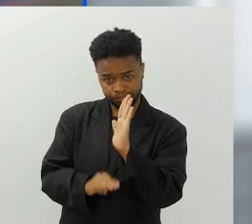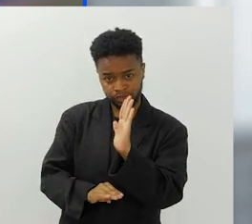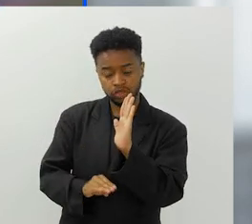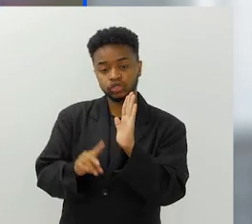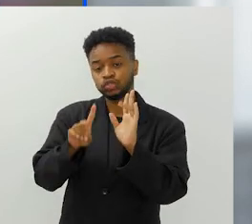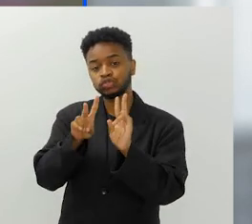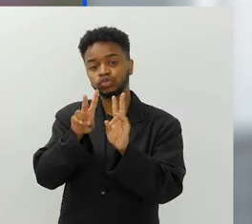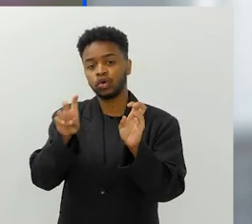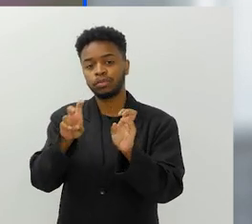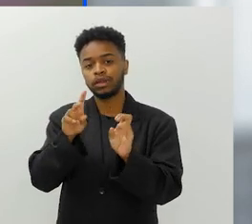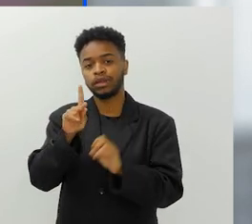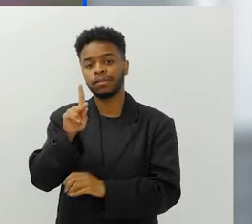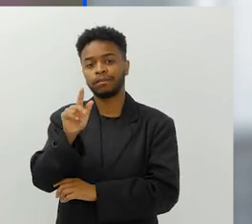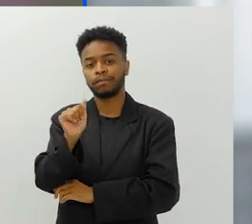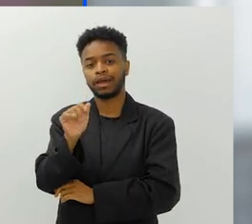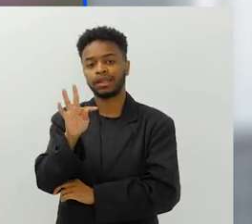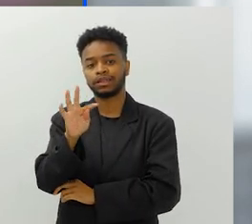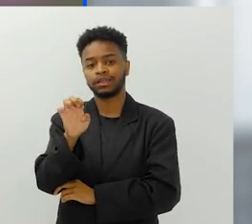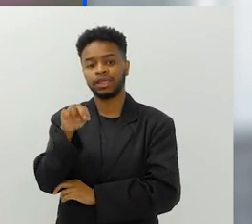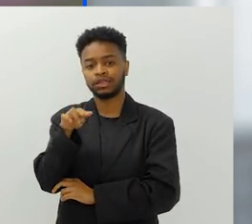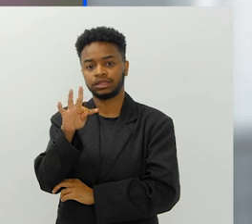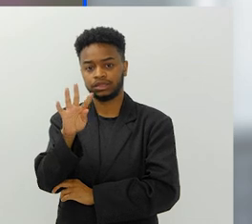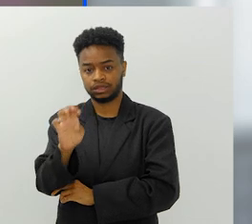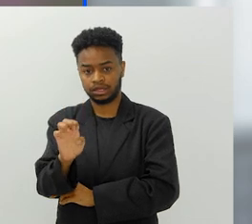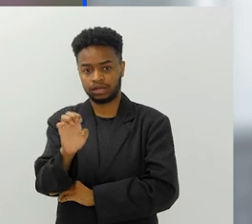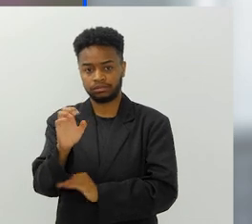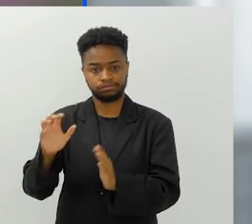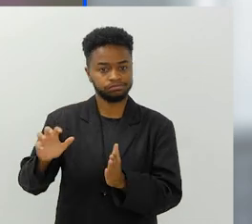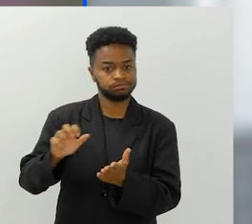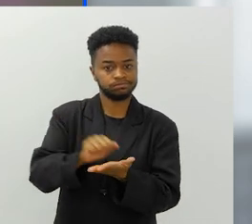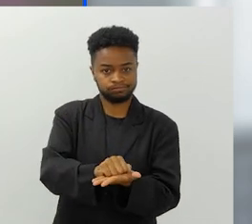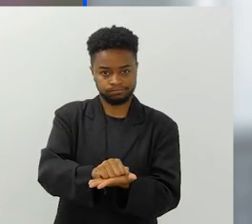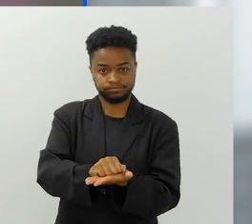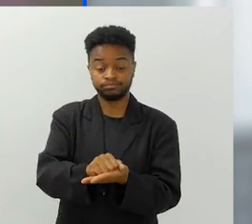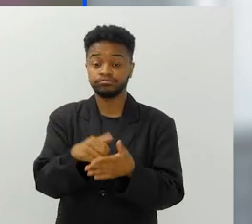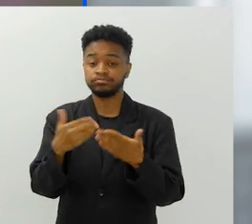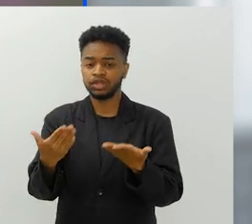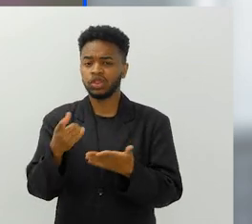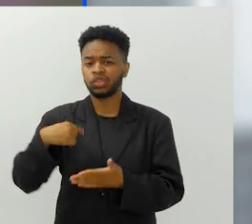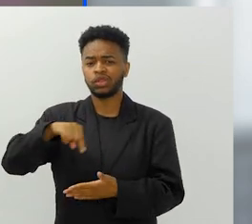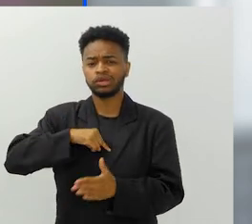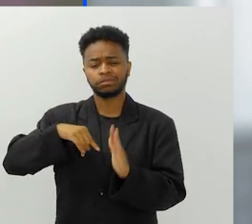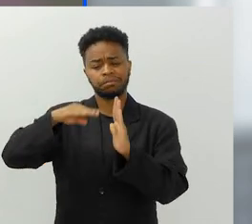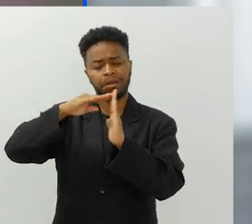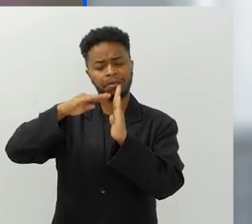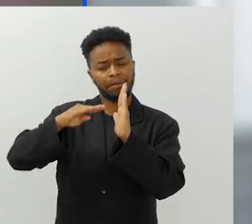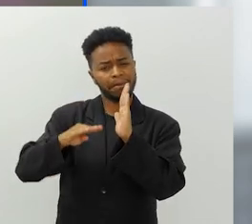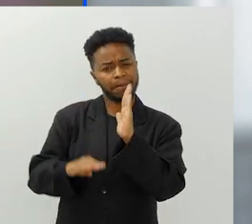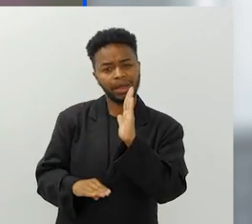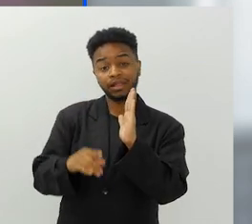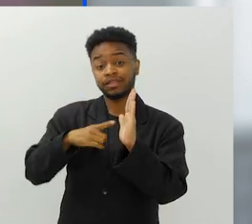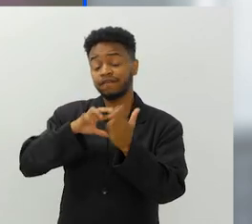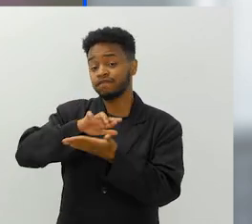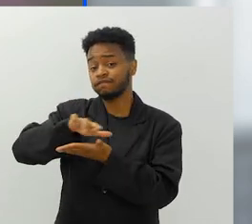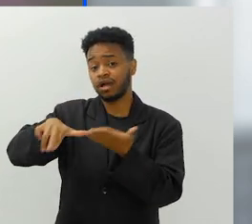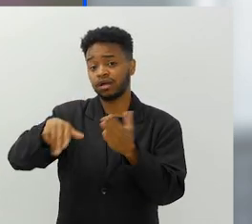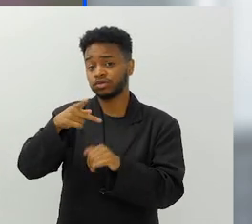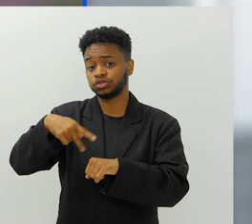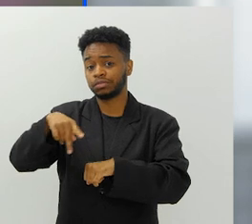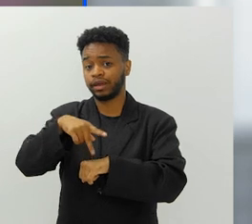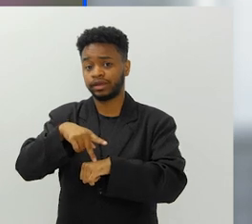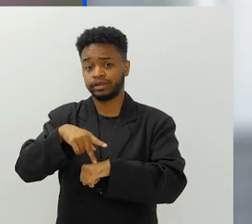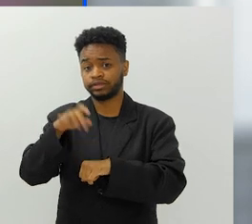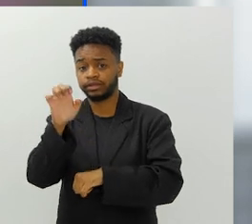patentes registradas no mundo. Nós estamos muito atrás de vários países